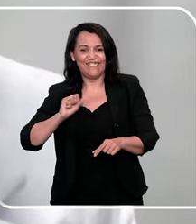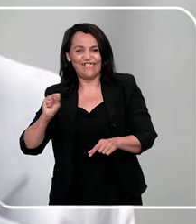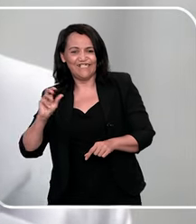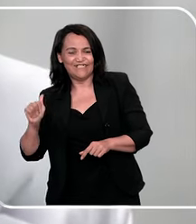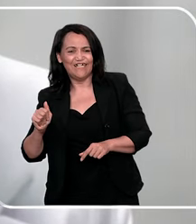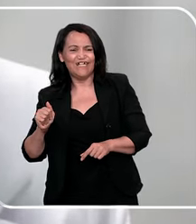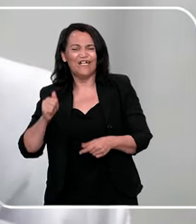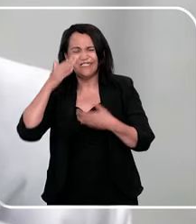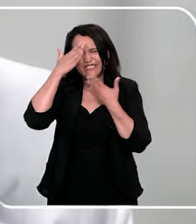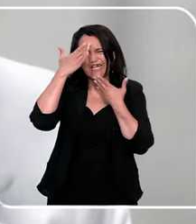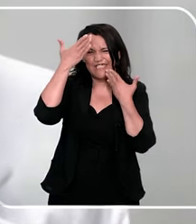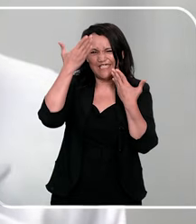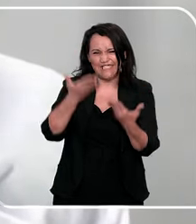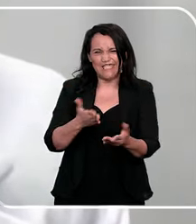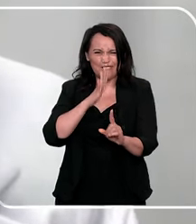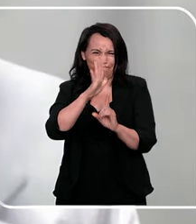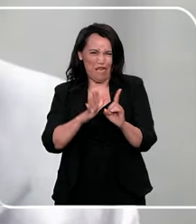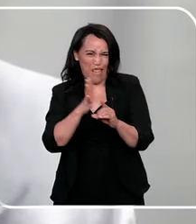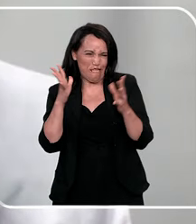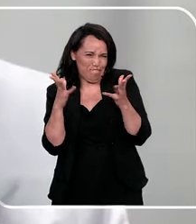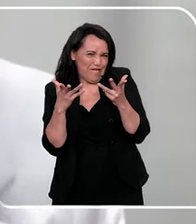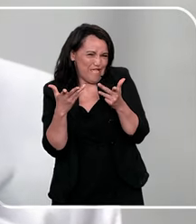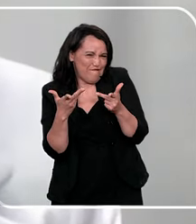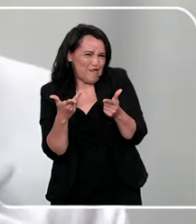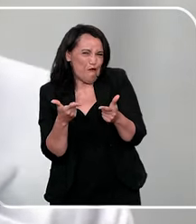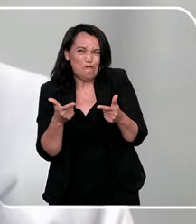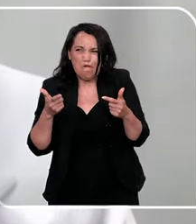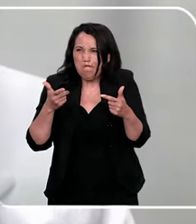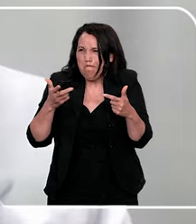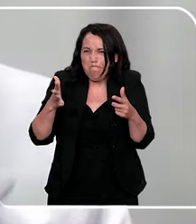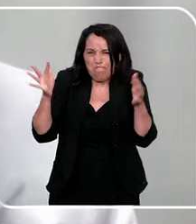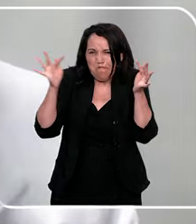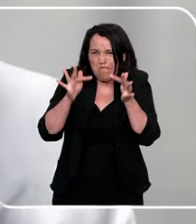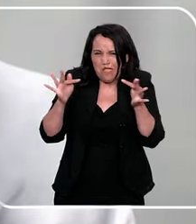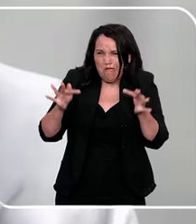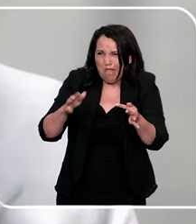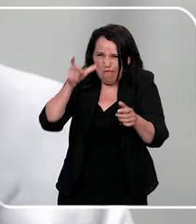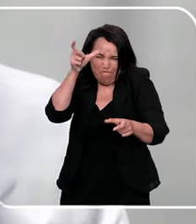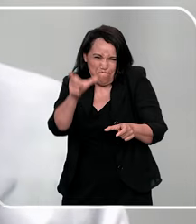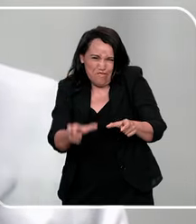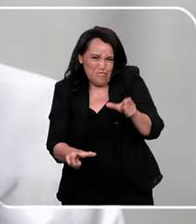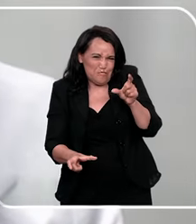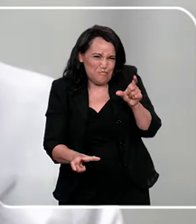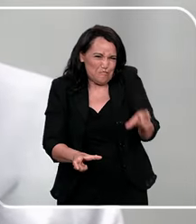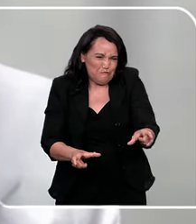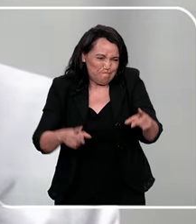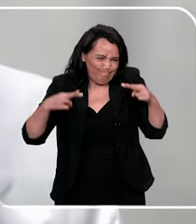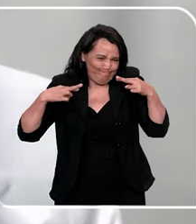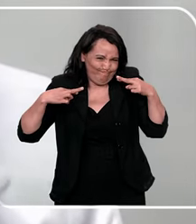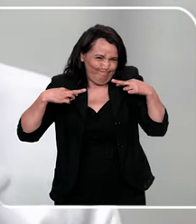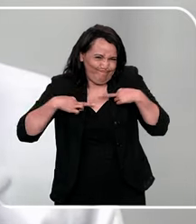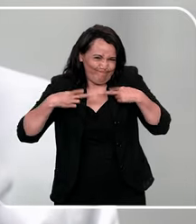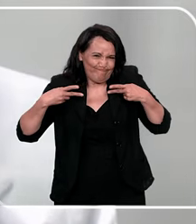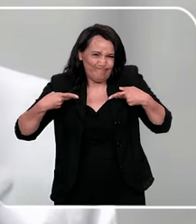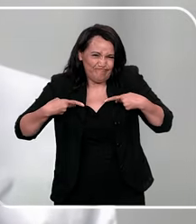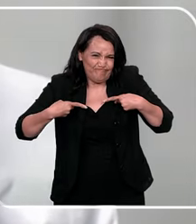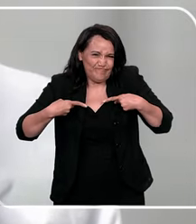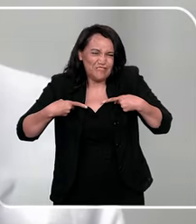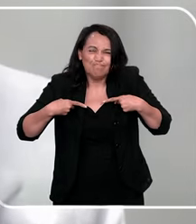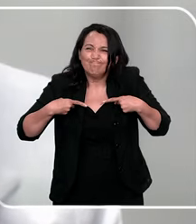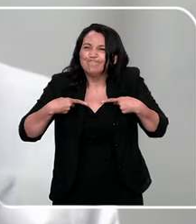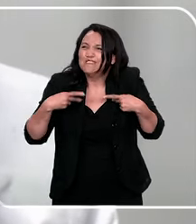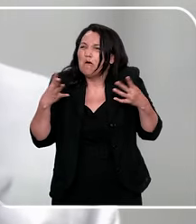palestra maravilhosa da Keila, que sempre nos surpreende, não só pela pessoa que ela é, que é um ser humano, assim, muito